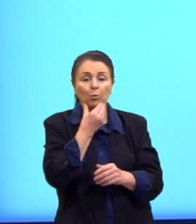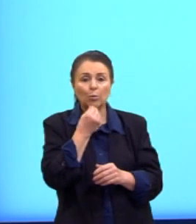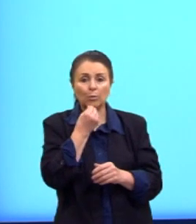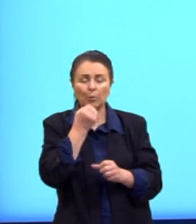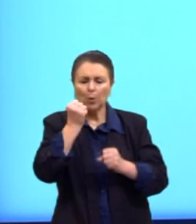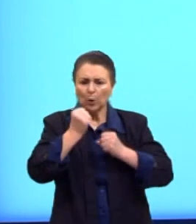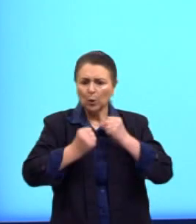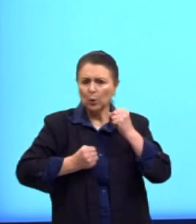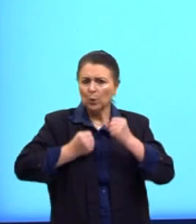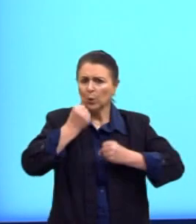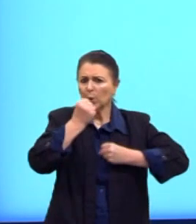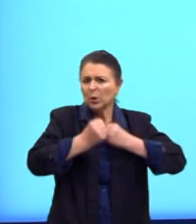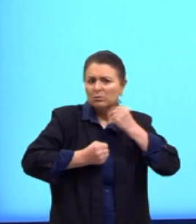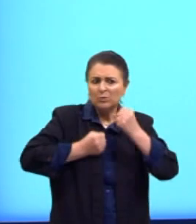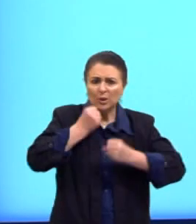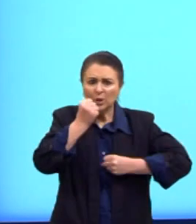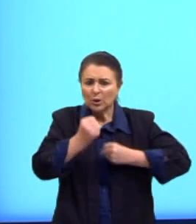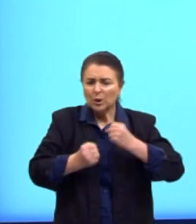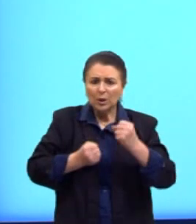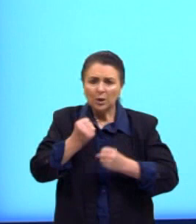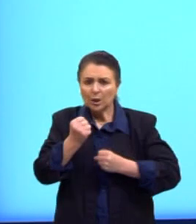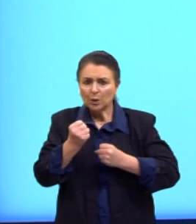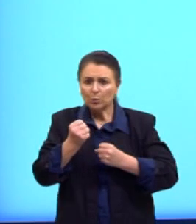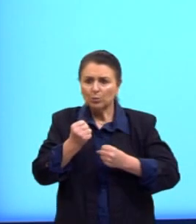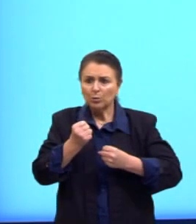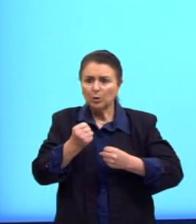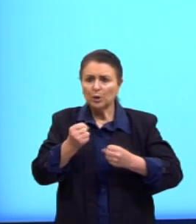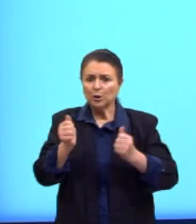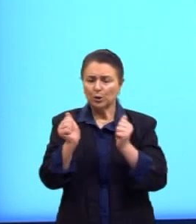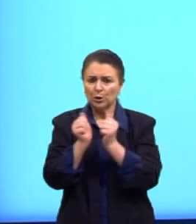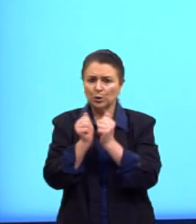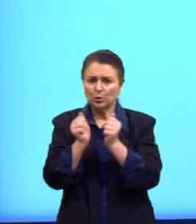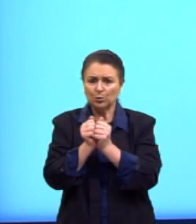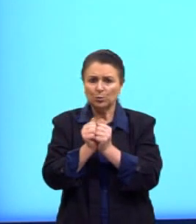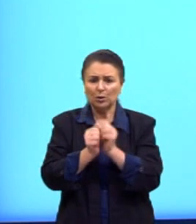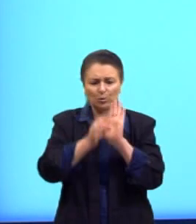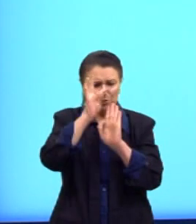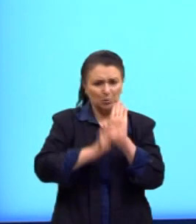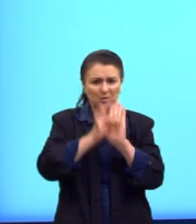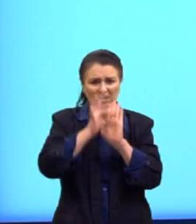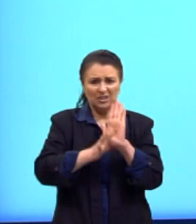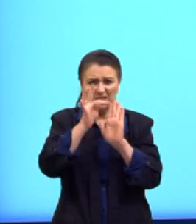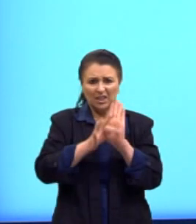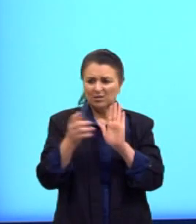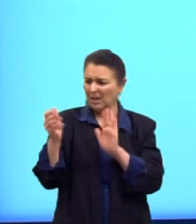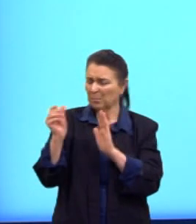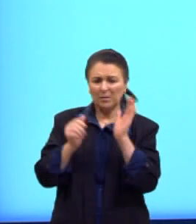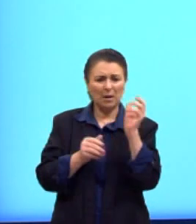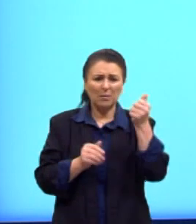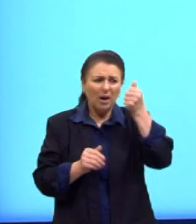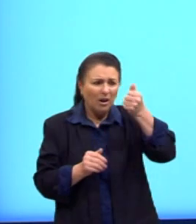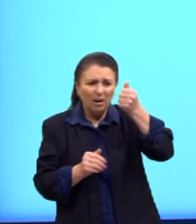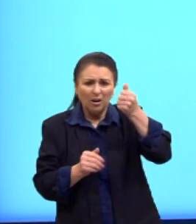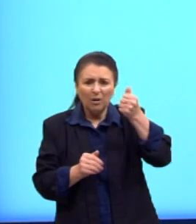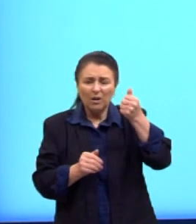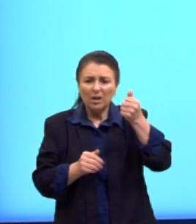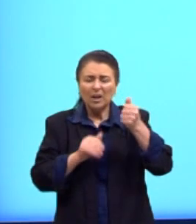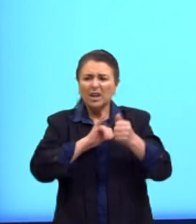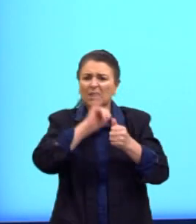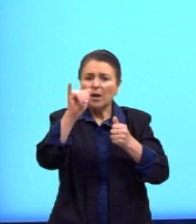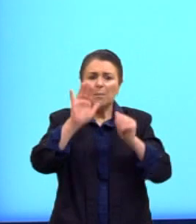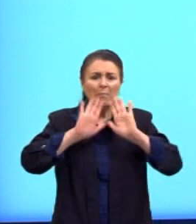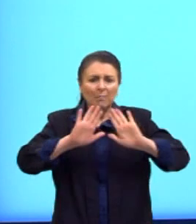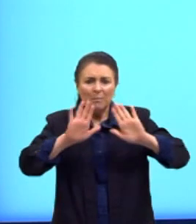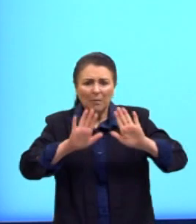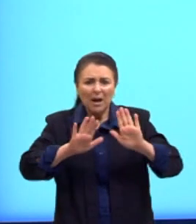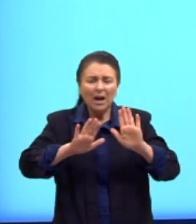correndo, carregando ali uns textos escritos. E ele diz, parem